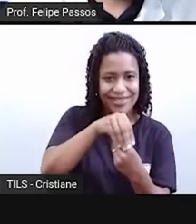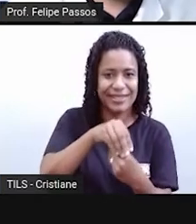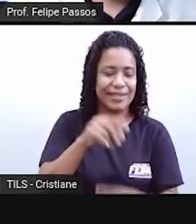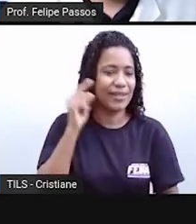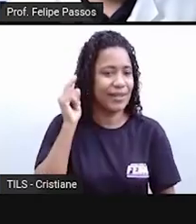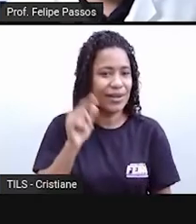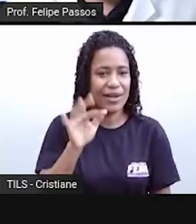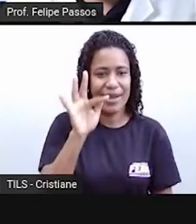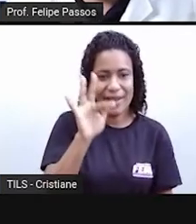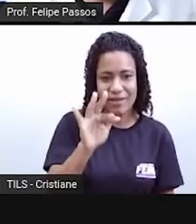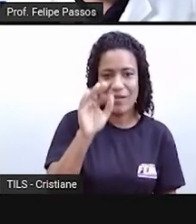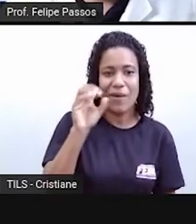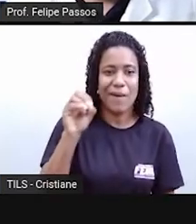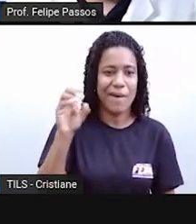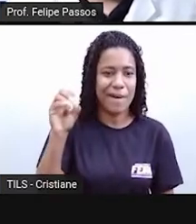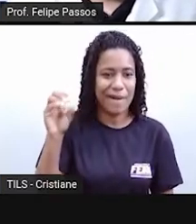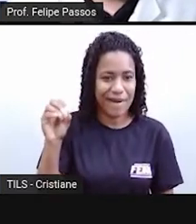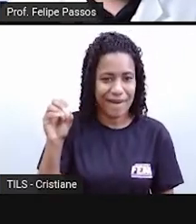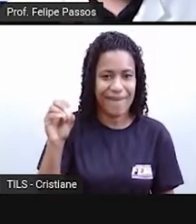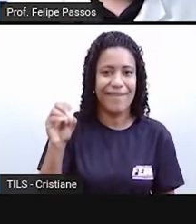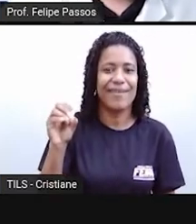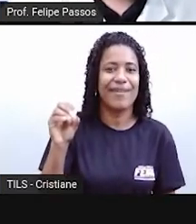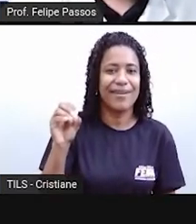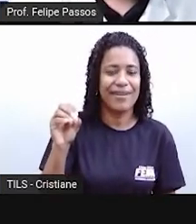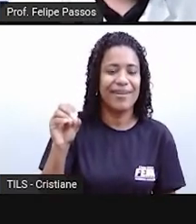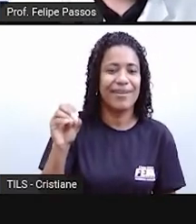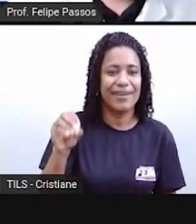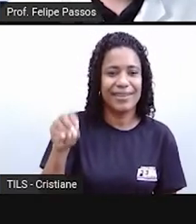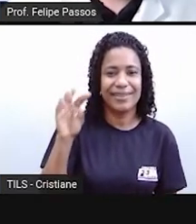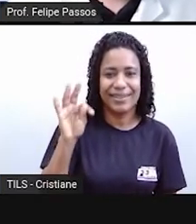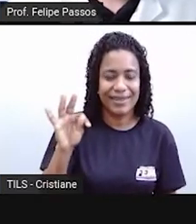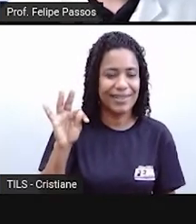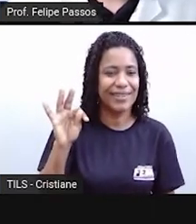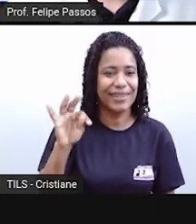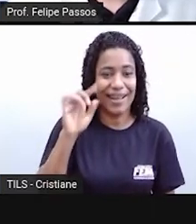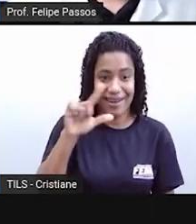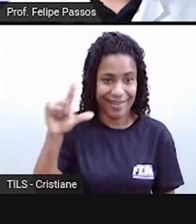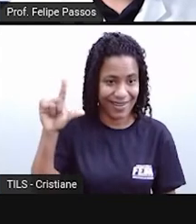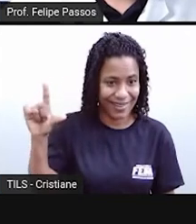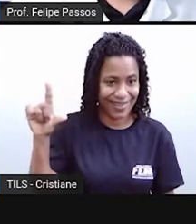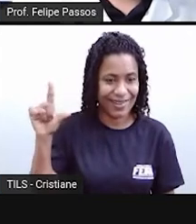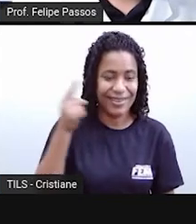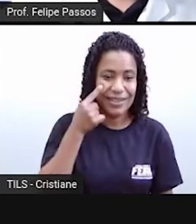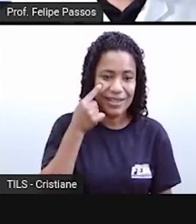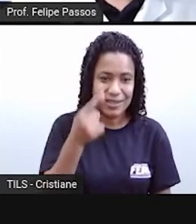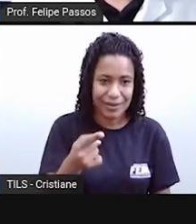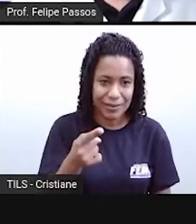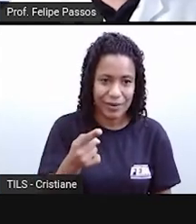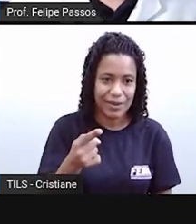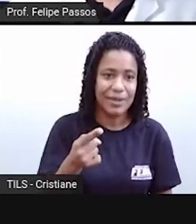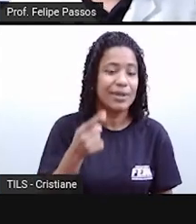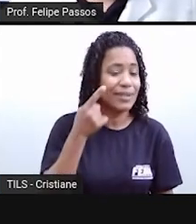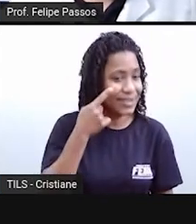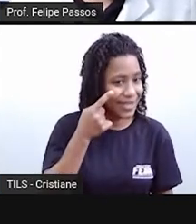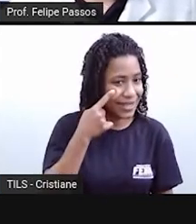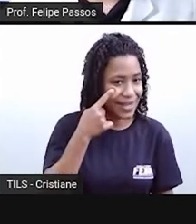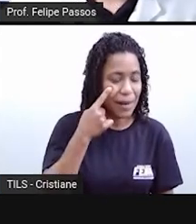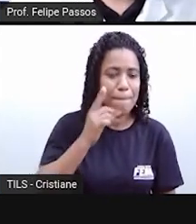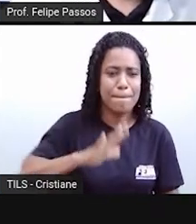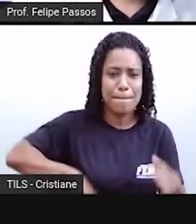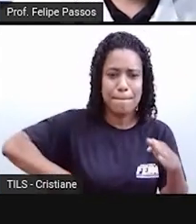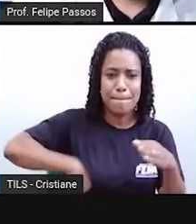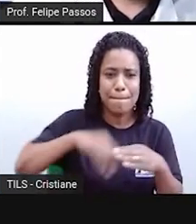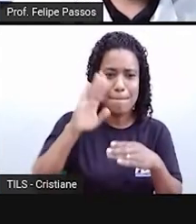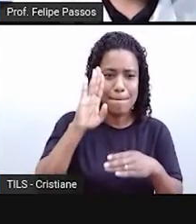-O-O-T-M-U-D-O-B-A-L-L. Então, seria pé na bola. Fute é pé,